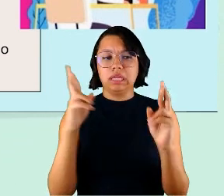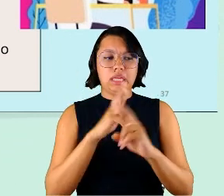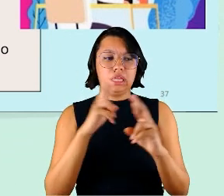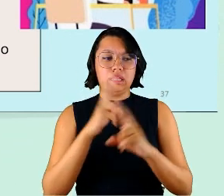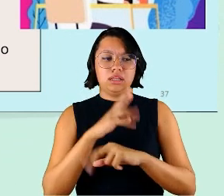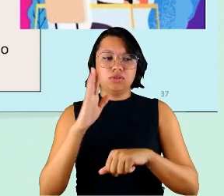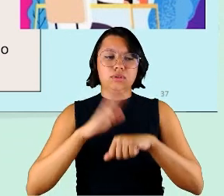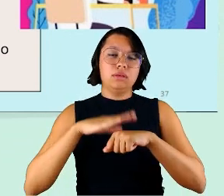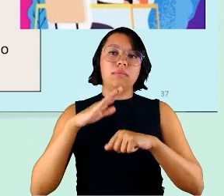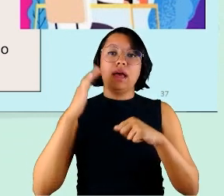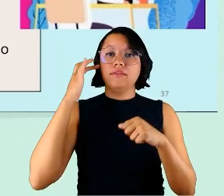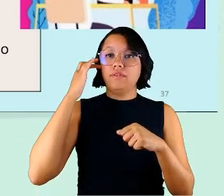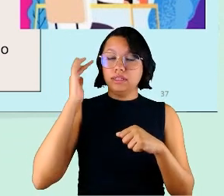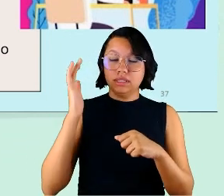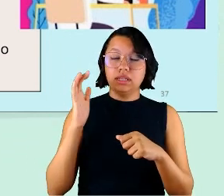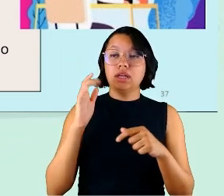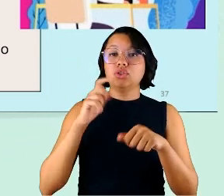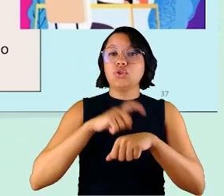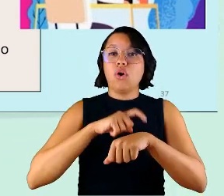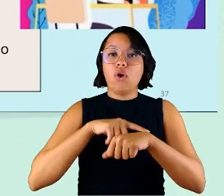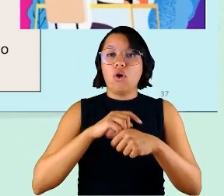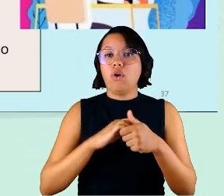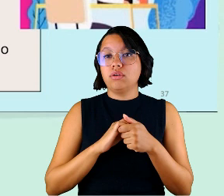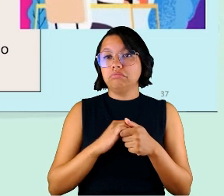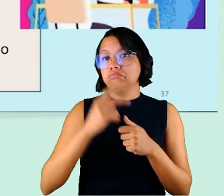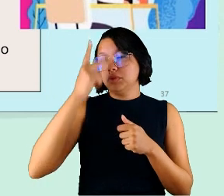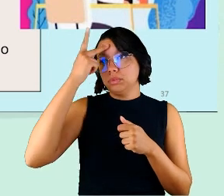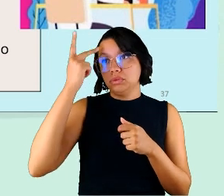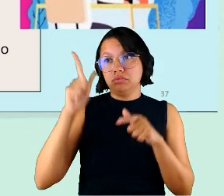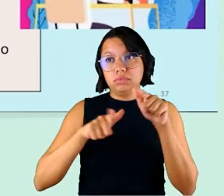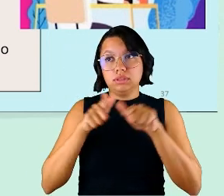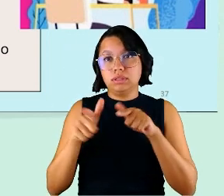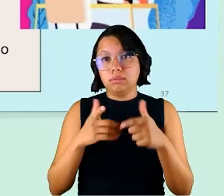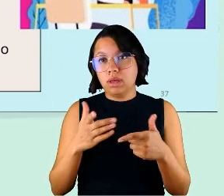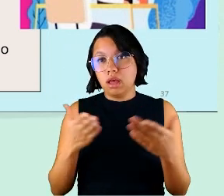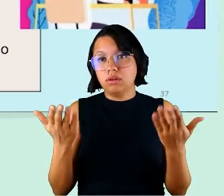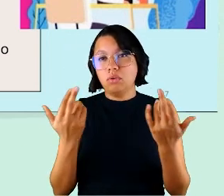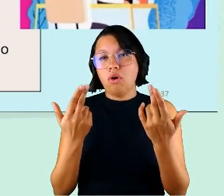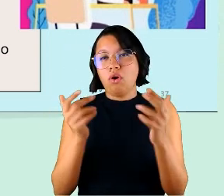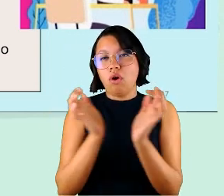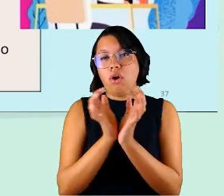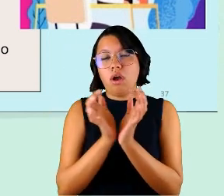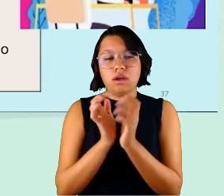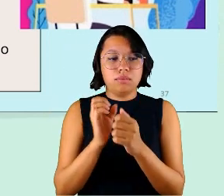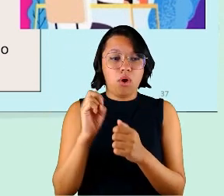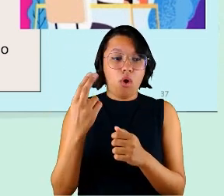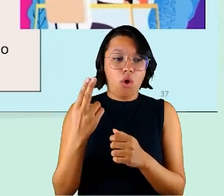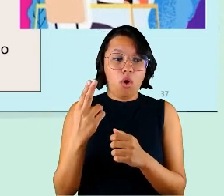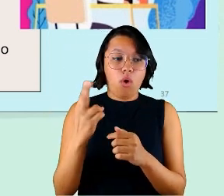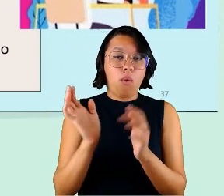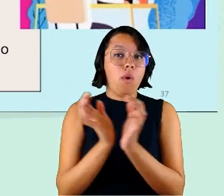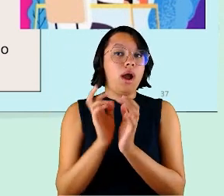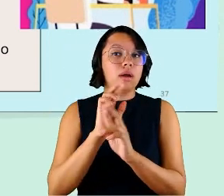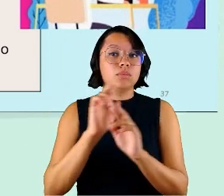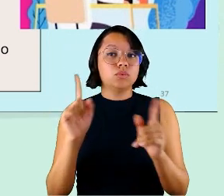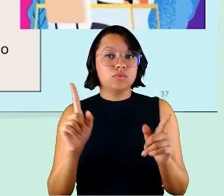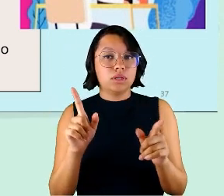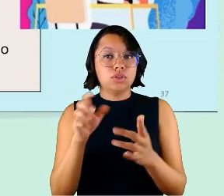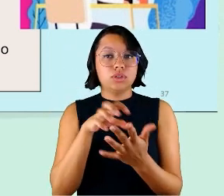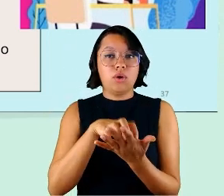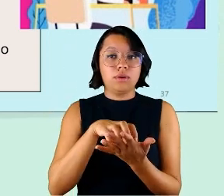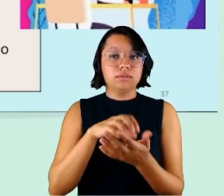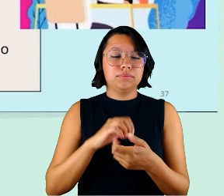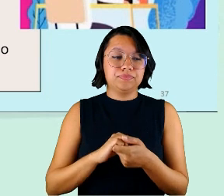maior ou menor flexibilidade de horários das pessoas que trabalham numa mesma equipe ou em equipes diferentes na